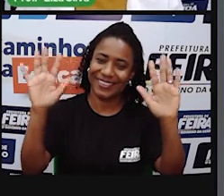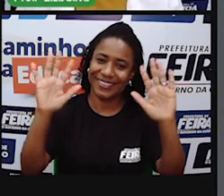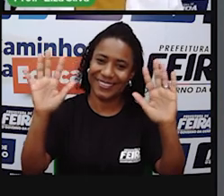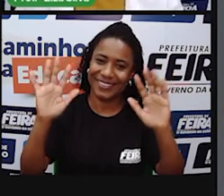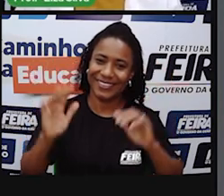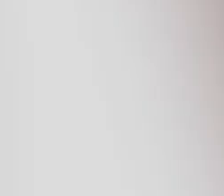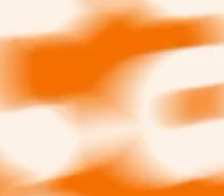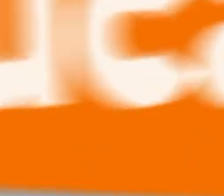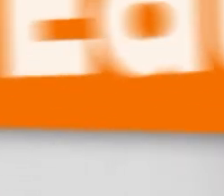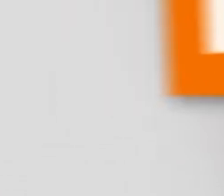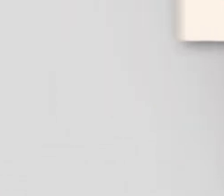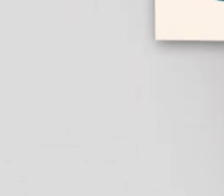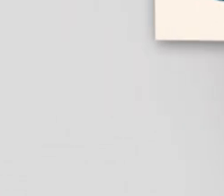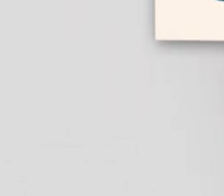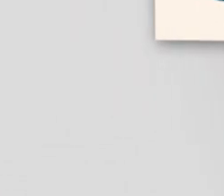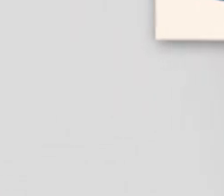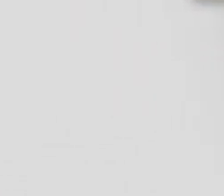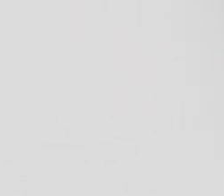próxima aula